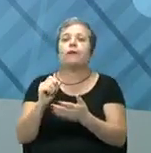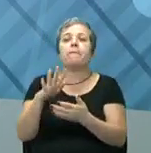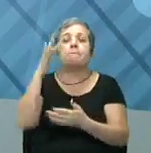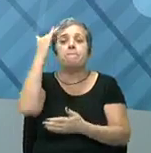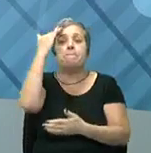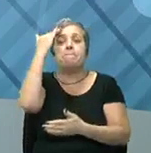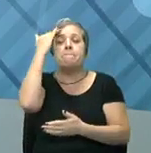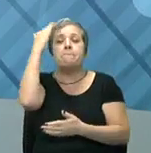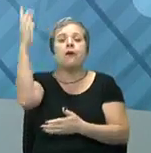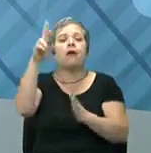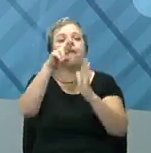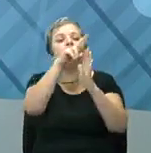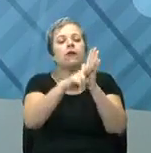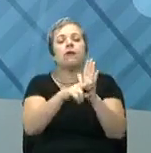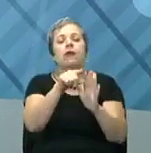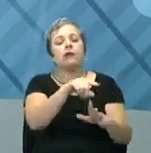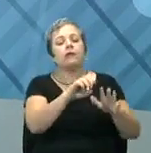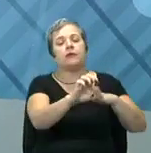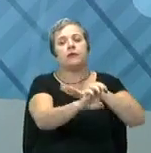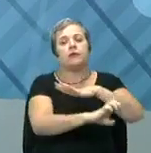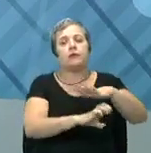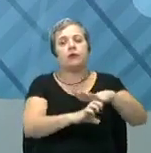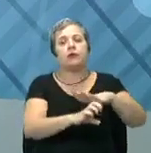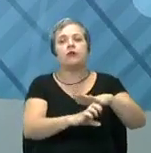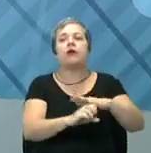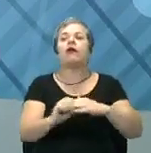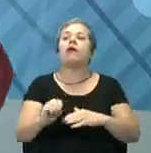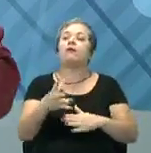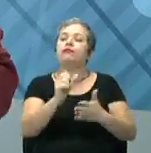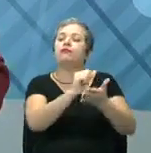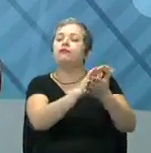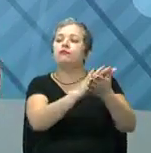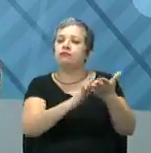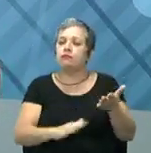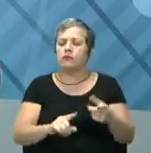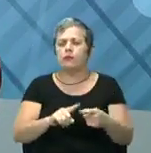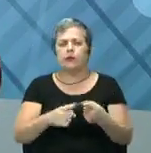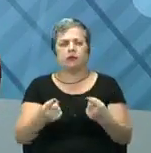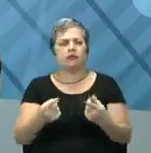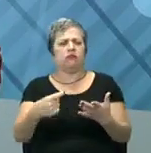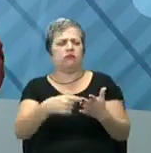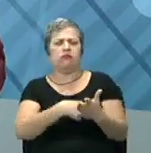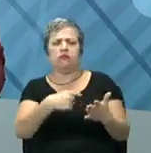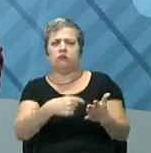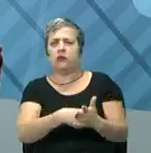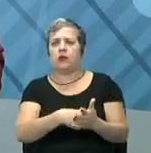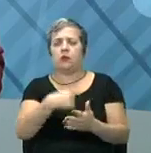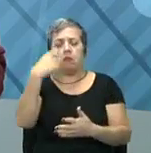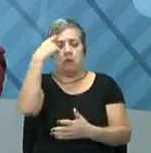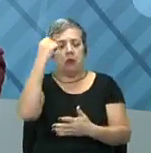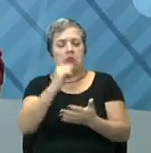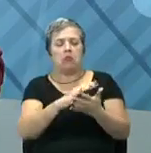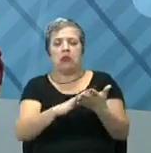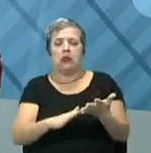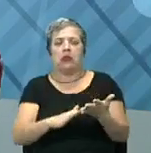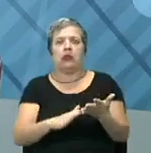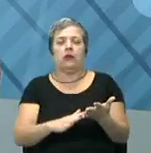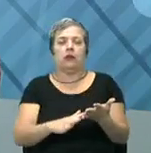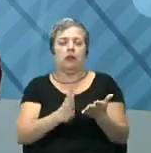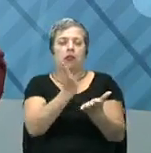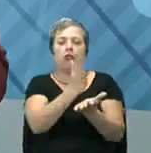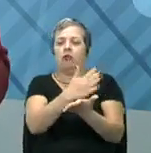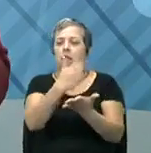princípios para que essa organização seja burocrática. Mas, professora, quando eu penso em burocrática, eu penso na